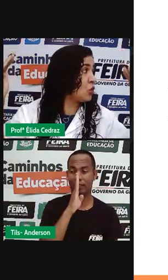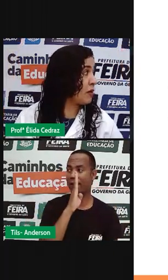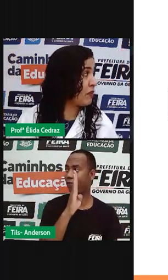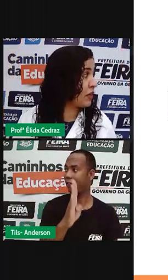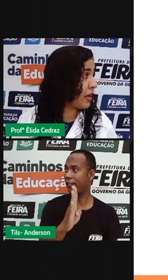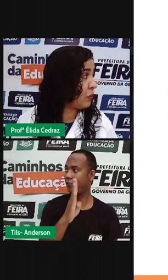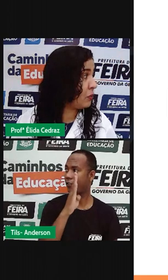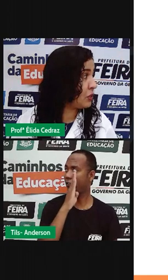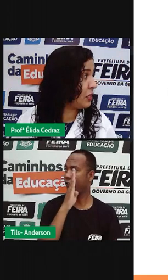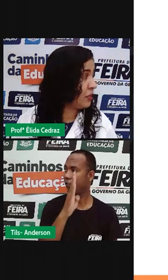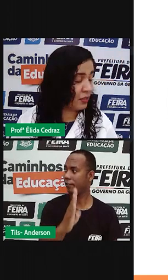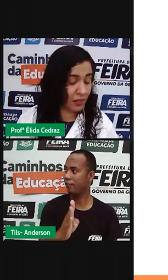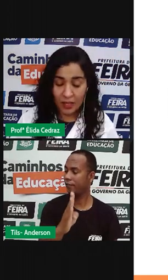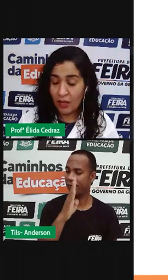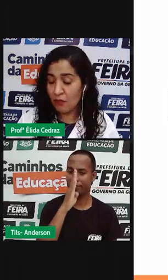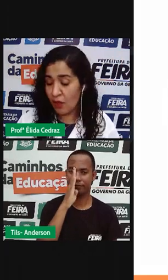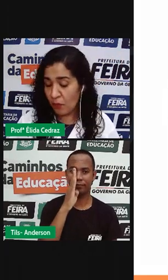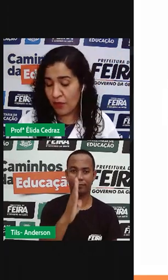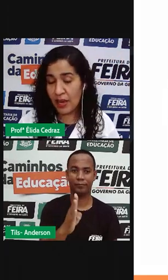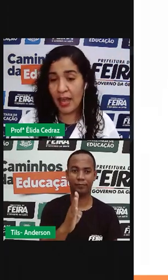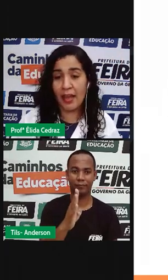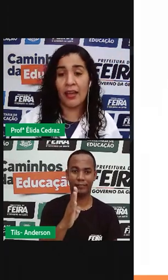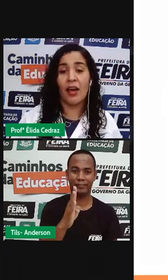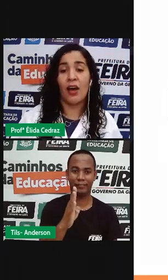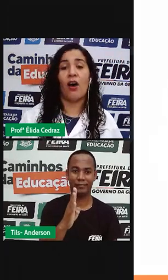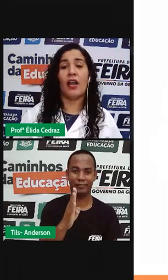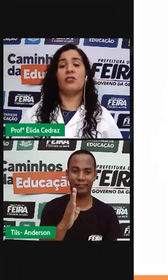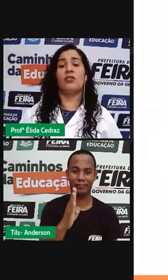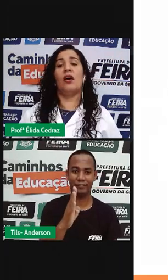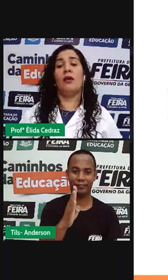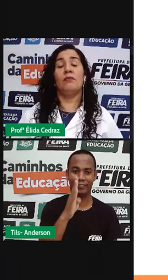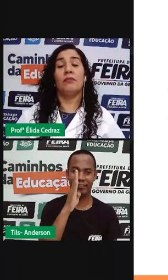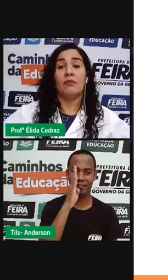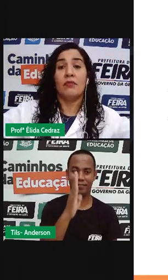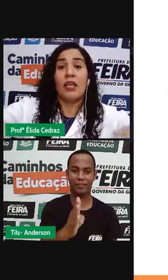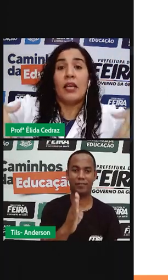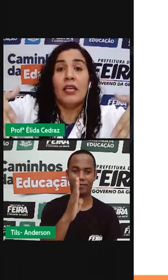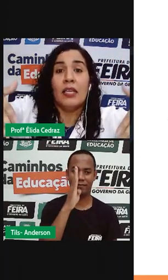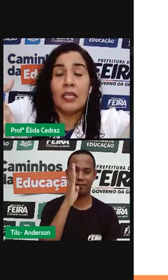a sombra vai ficar onde? Vamos ver lá? Olha só.